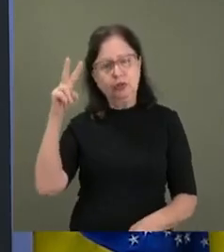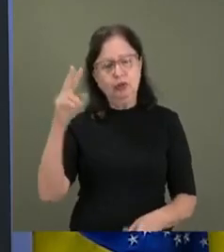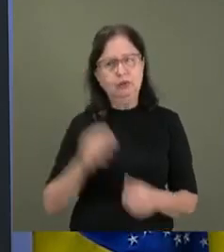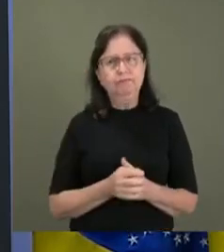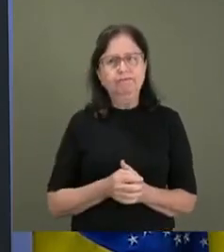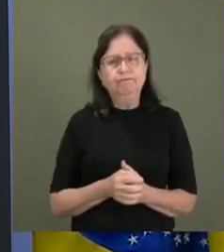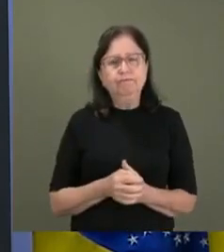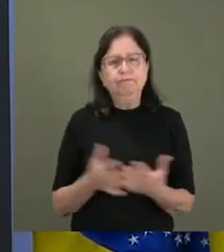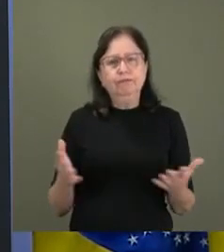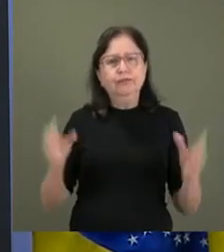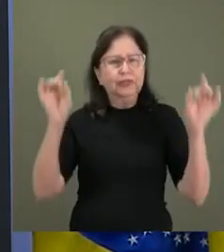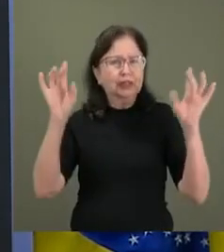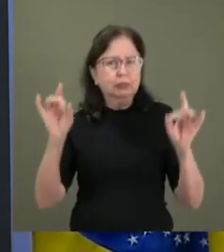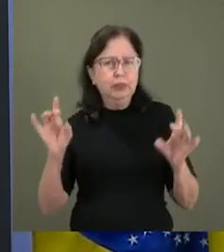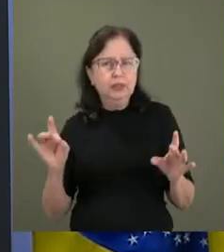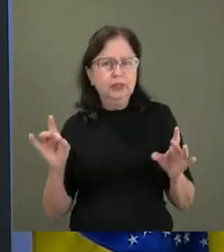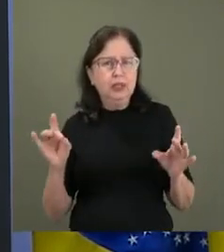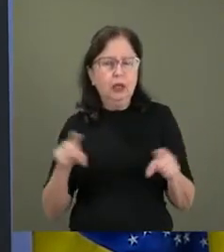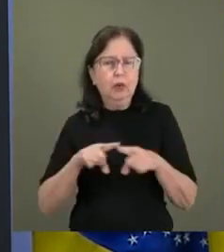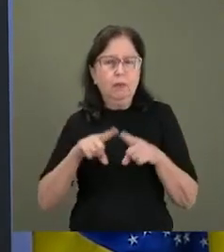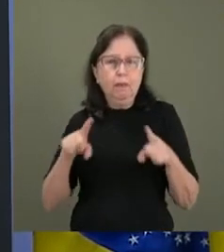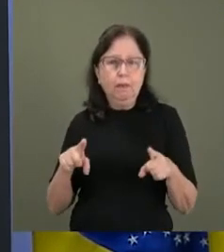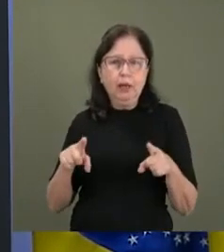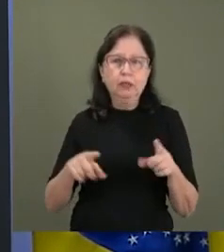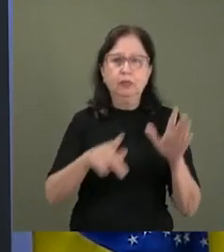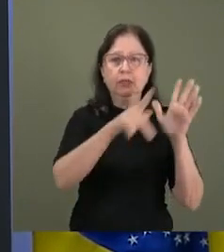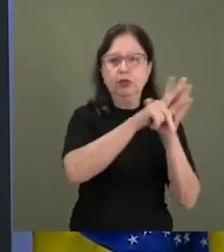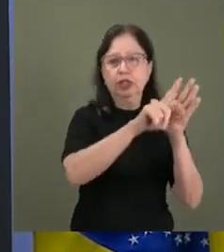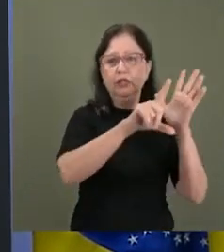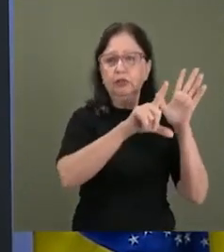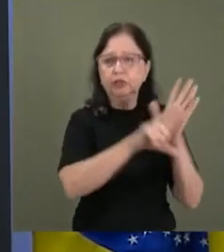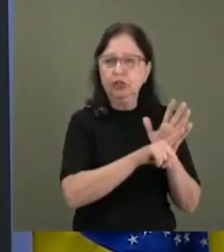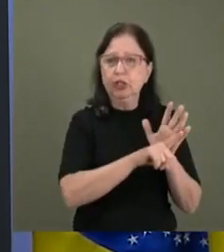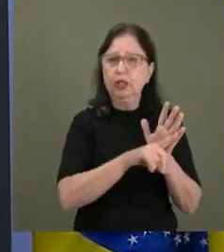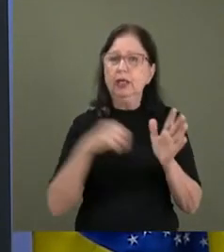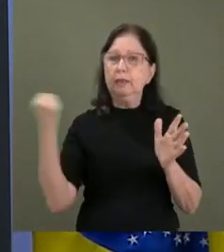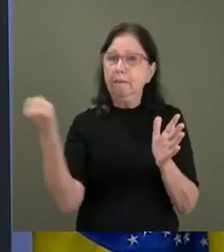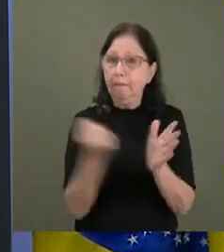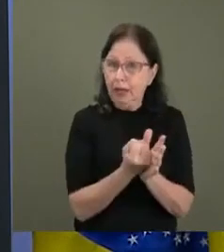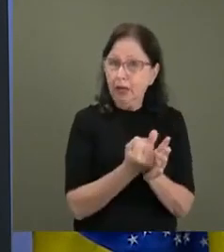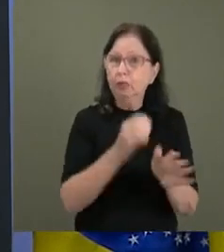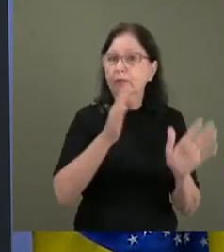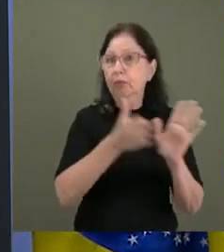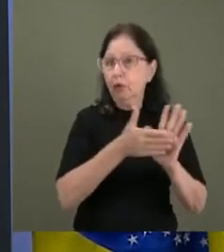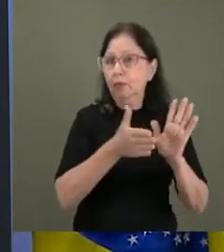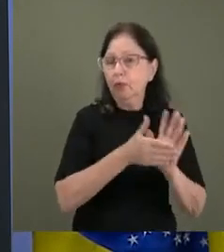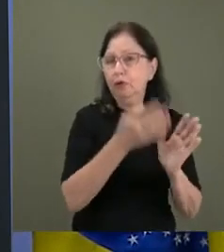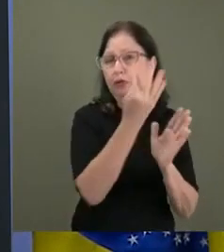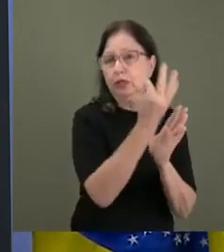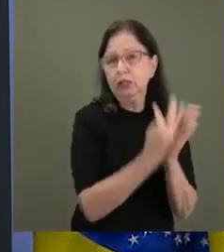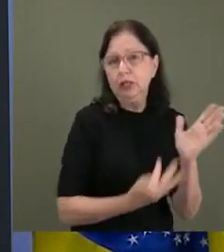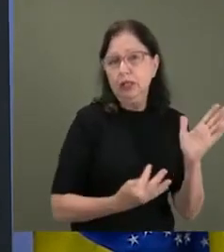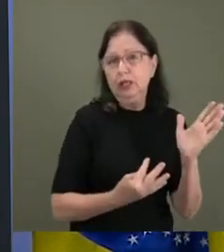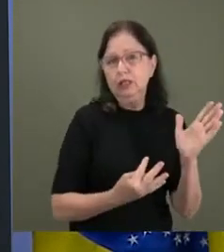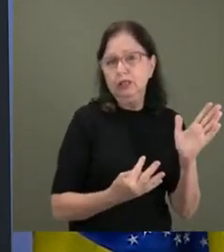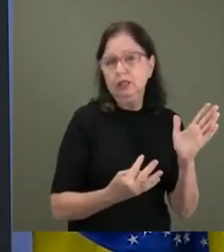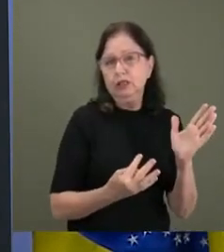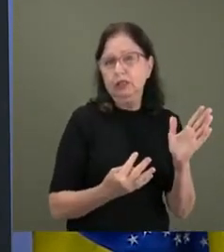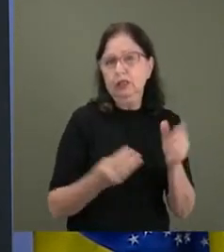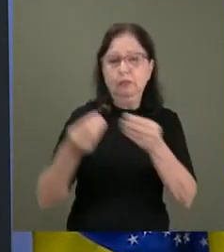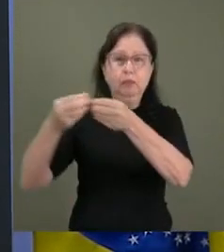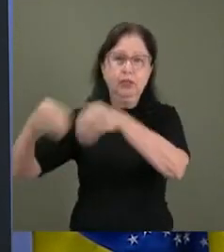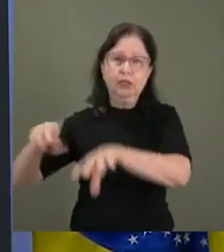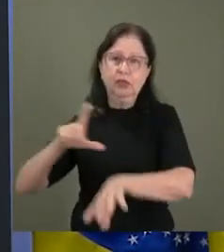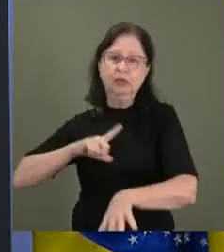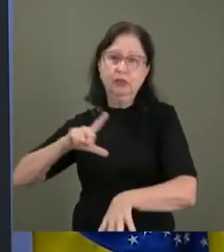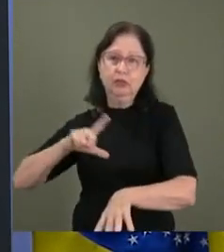Estamos aqui hoje porque um projeto de lei que deveria tratar de um marco legal para o nosso setor foi cooptado por gente que quer fugir de